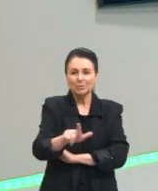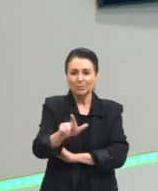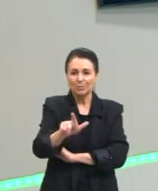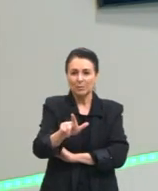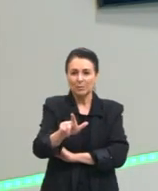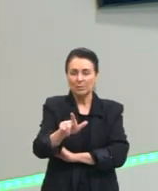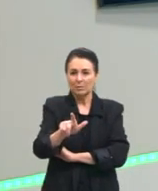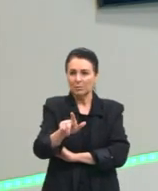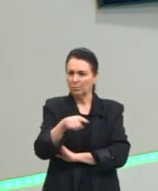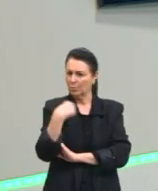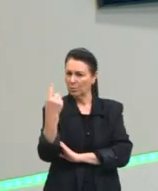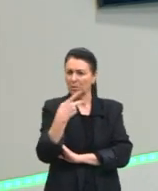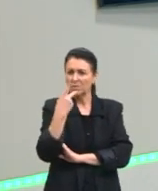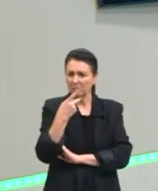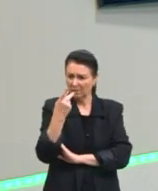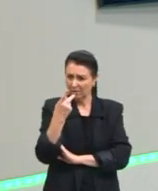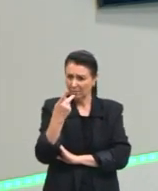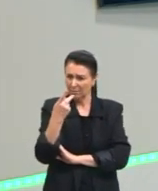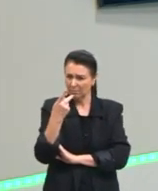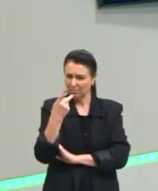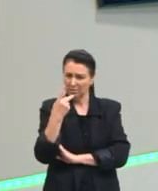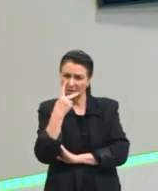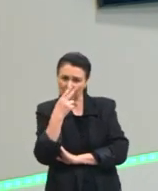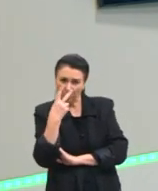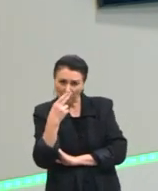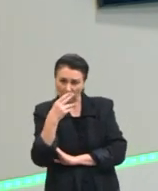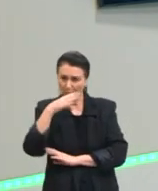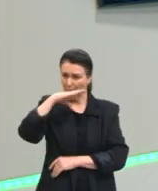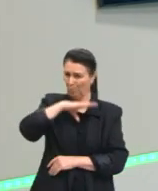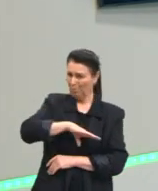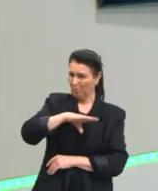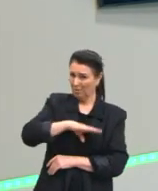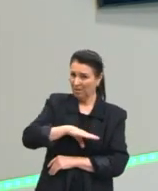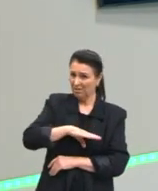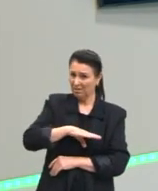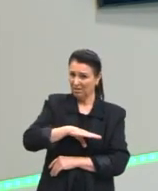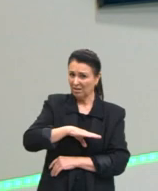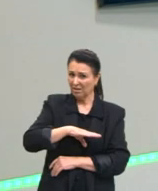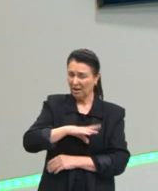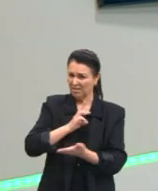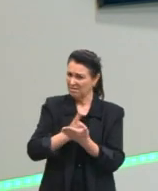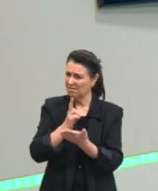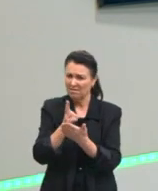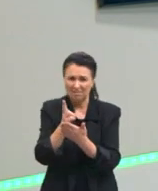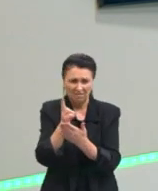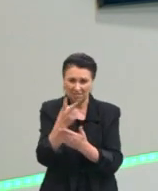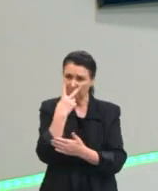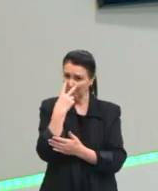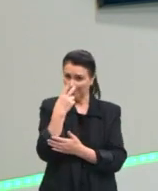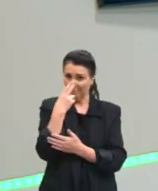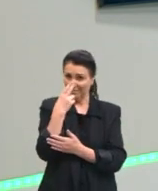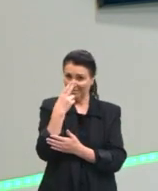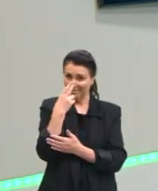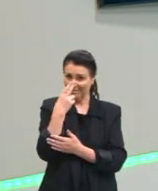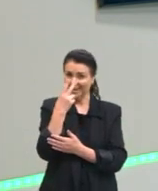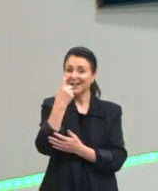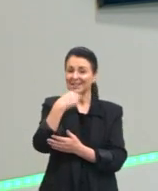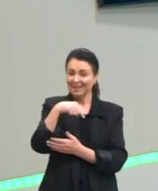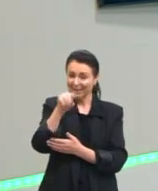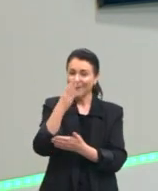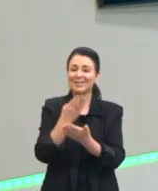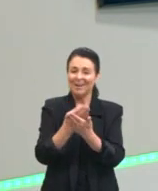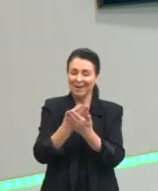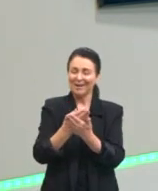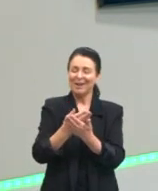conjunto é a mesma coisa? A gente fala a língua portuguesa, mas é a mesma língua? E isso a gente vai falar na nossa